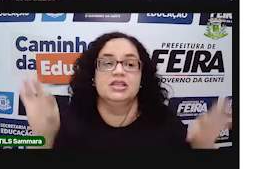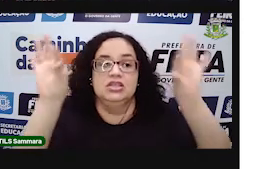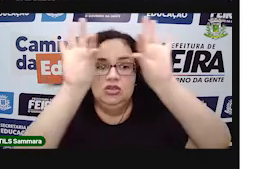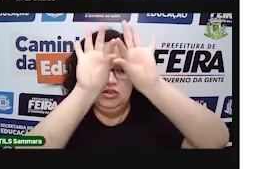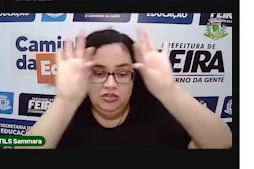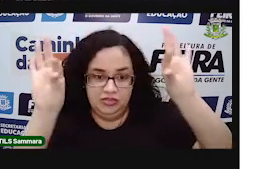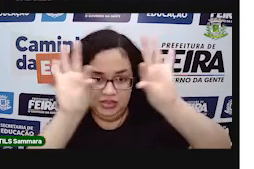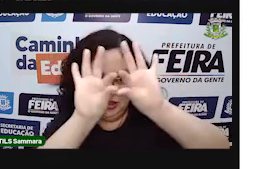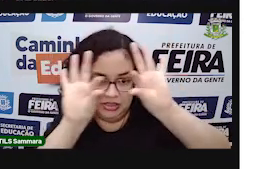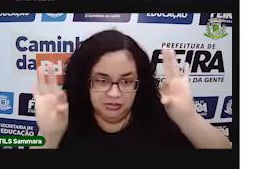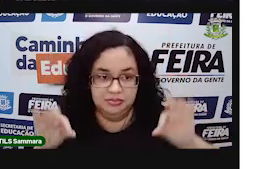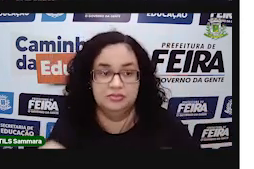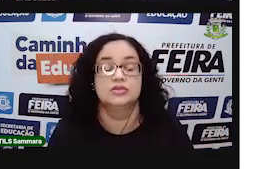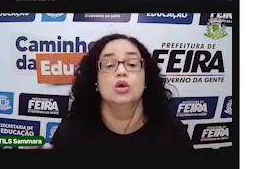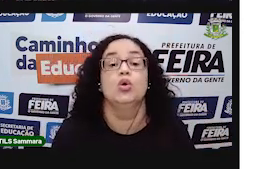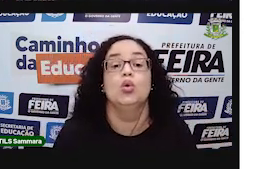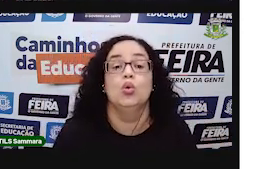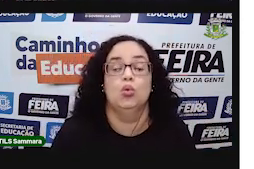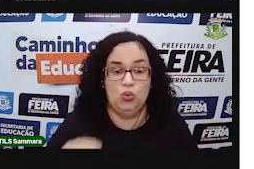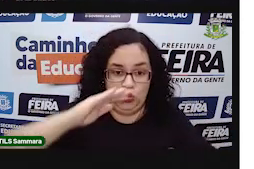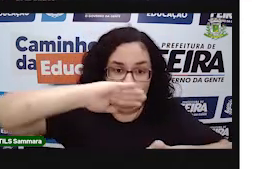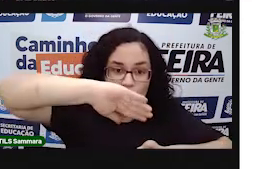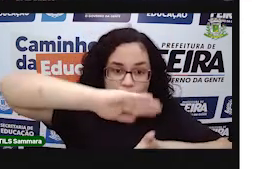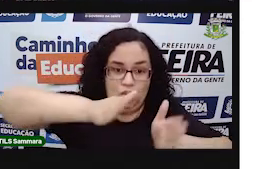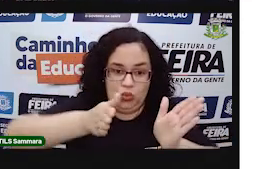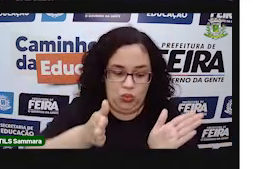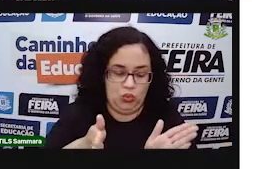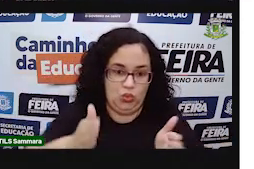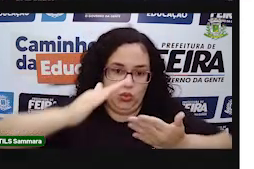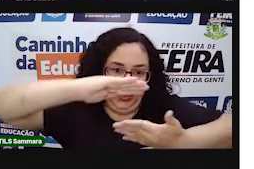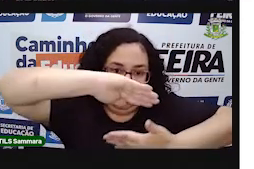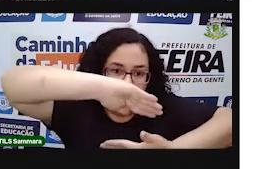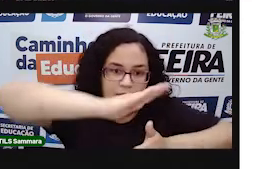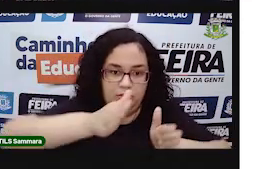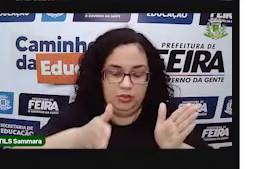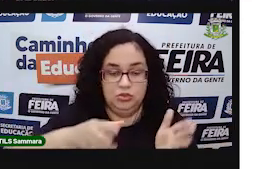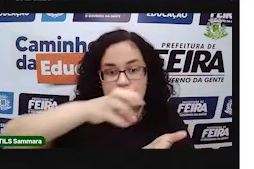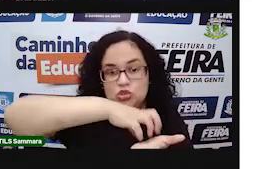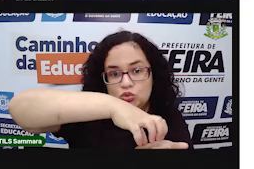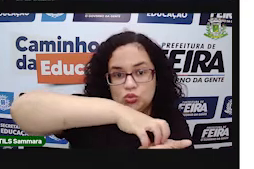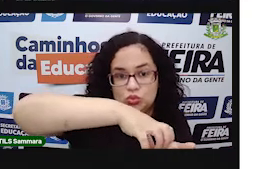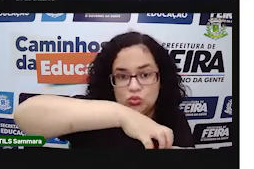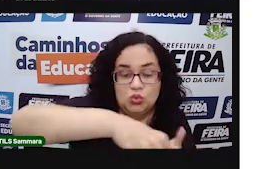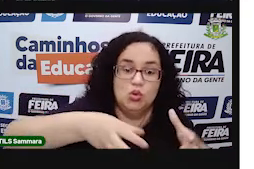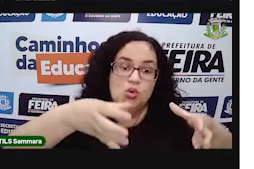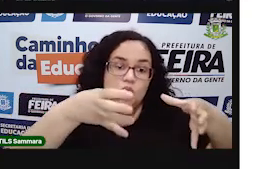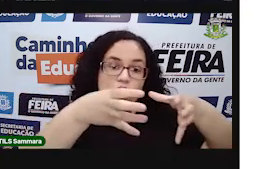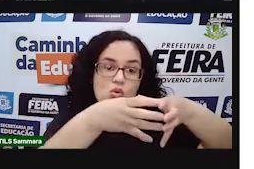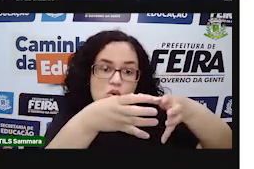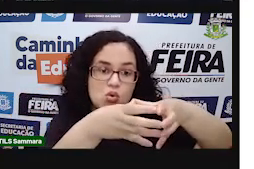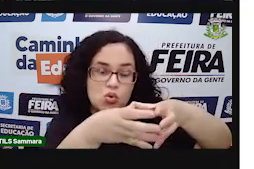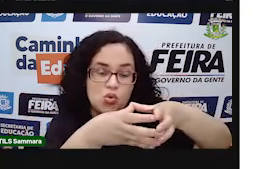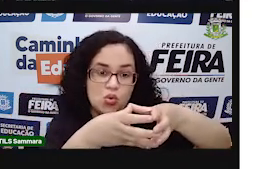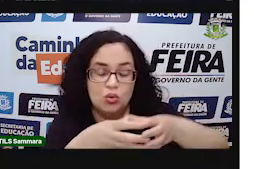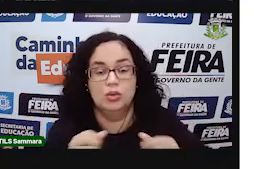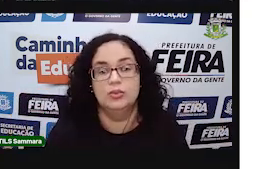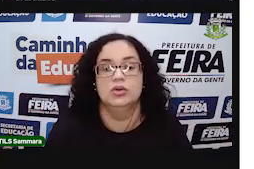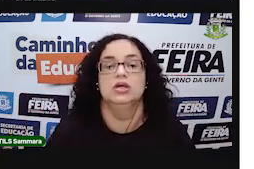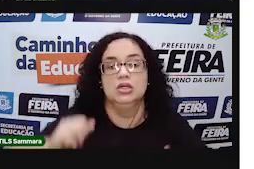frasezinha. O cubo é um sólido geométrico do grupo dos